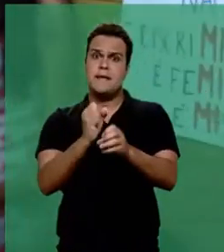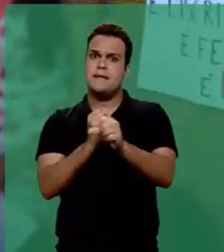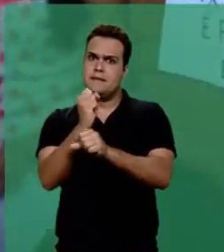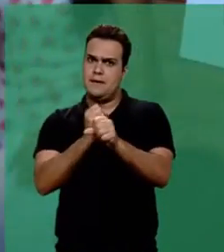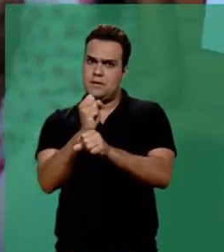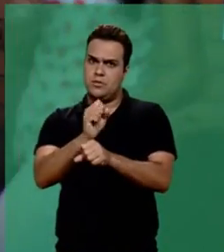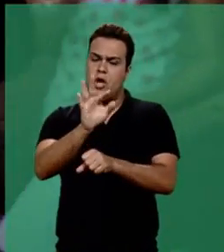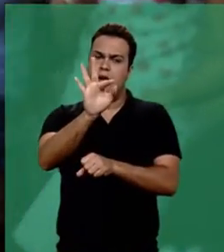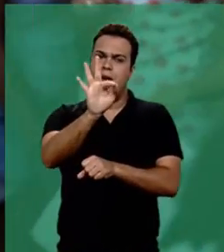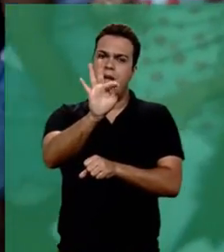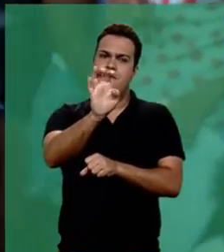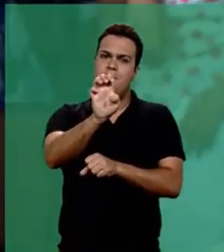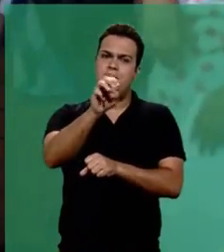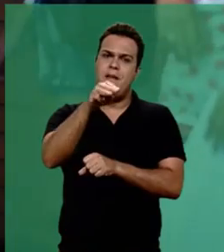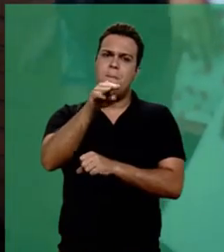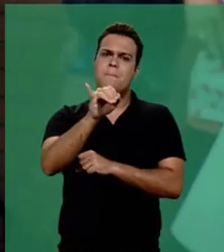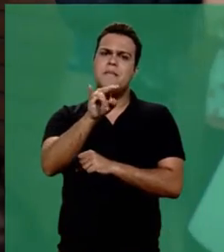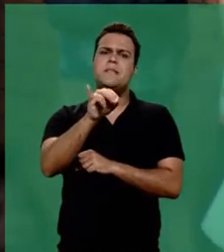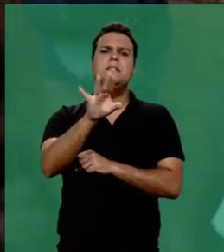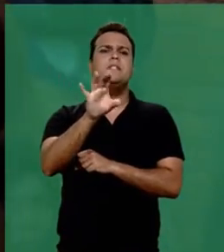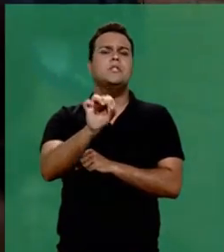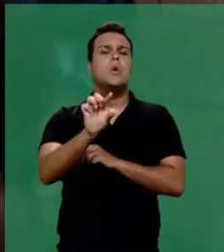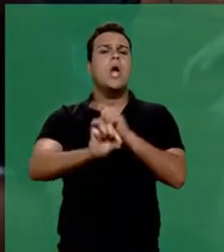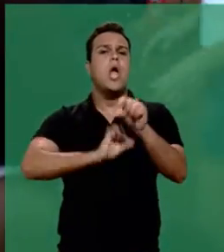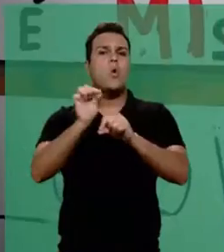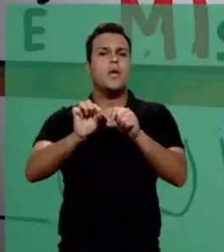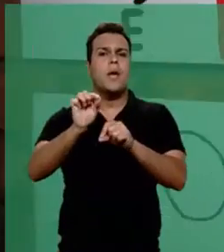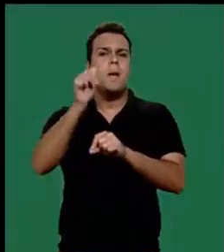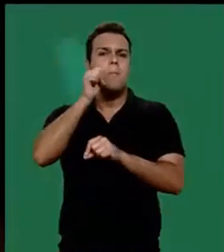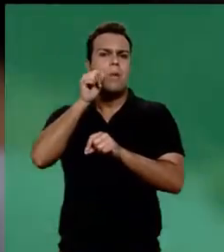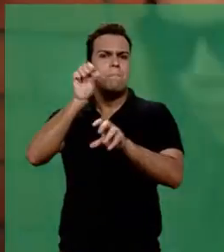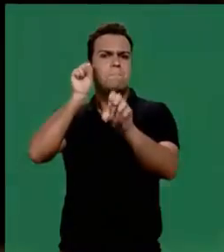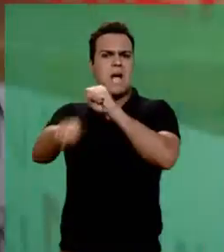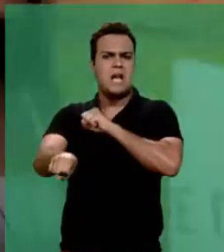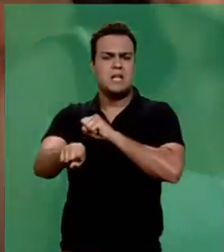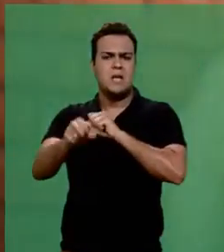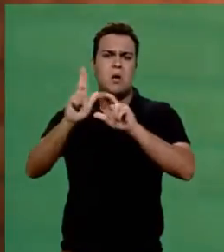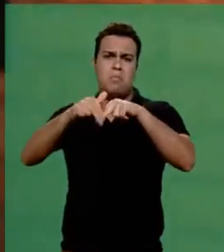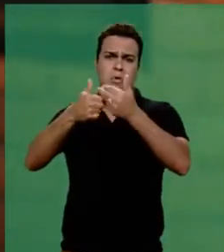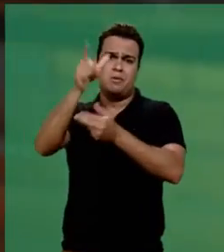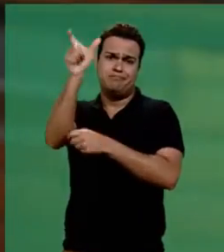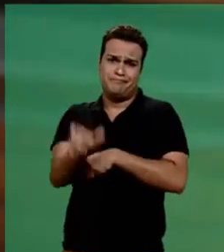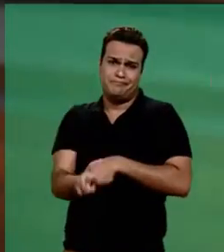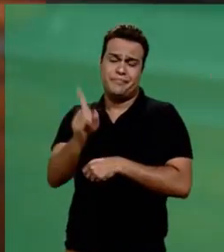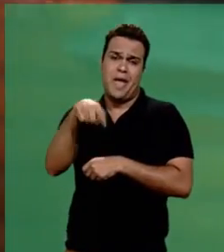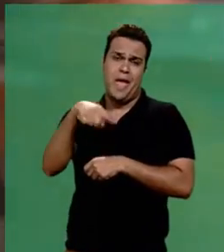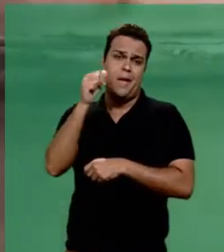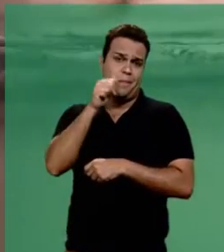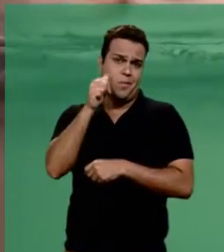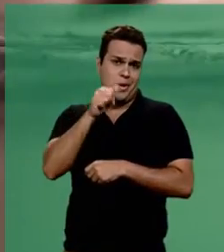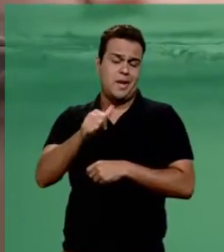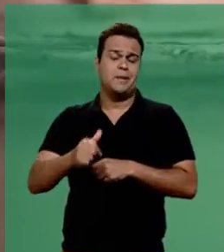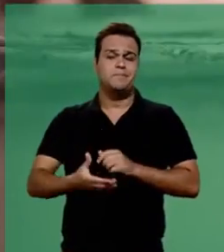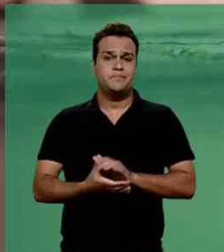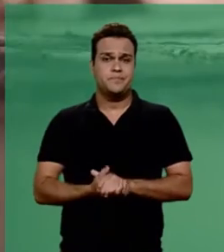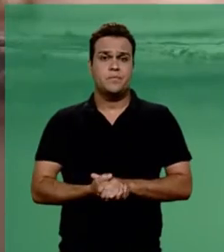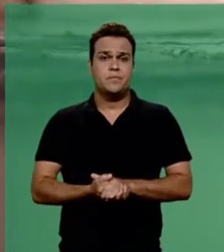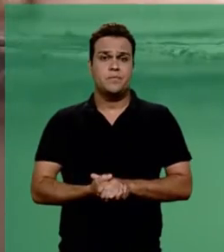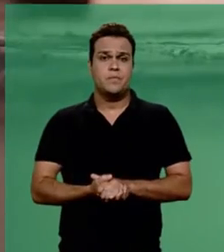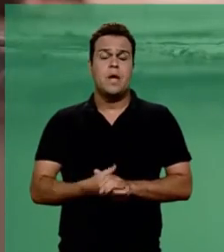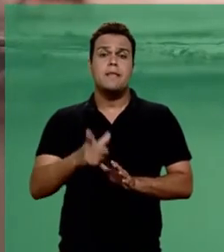Feminicídio é o assassinato de mulheres por questão de gênero, ou seja, pelo simples fato de serem mulheres.